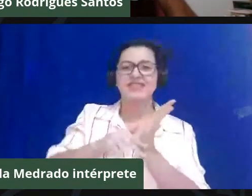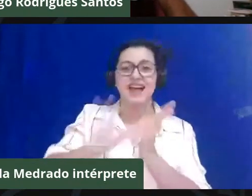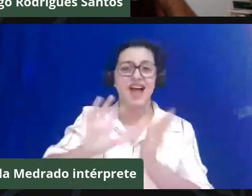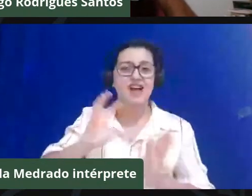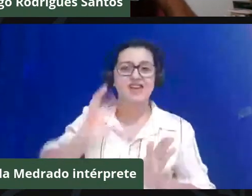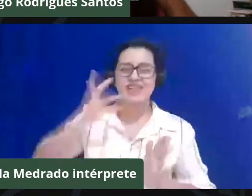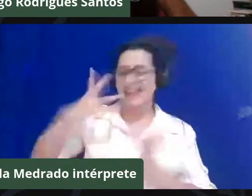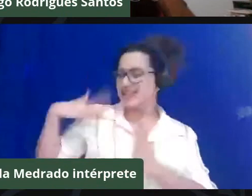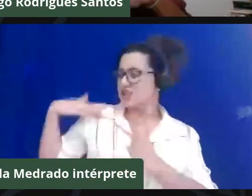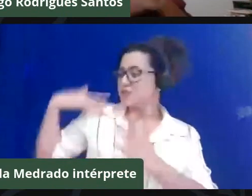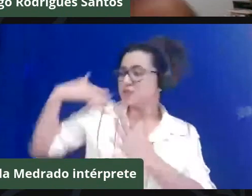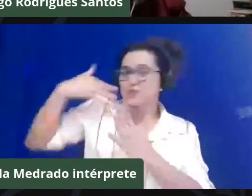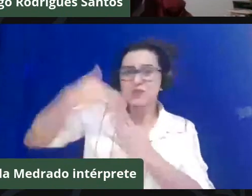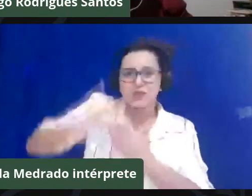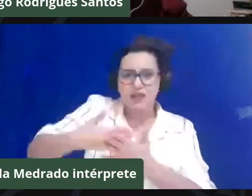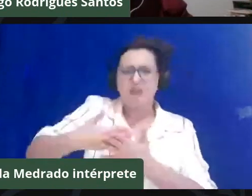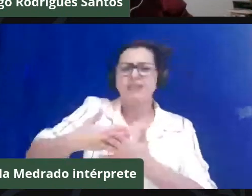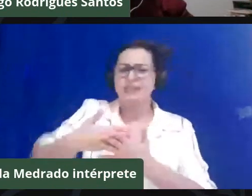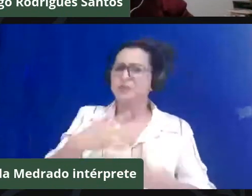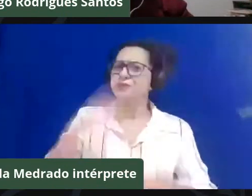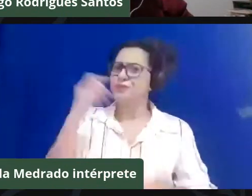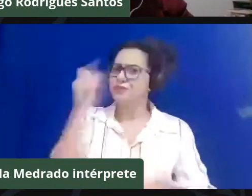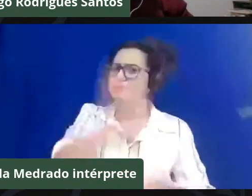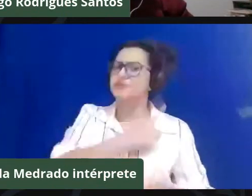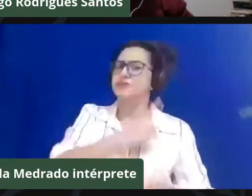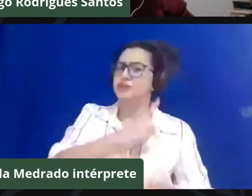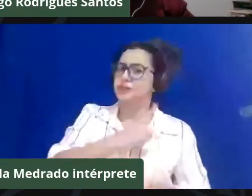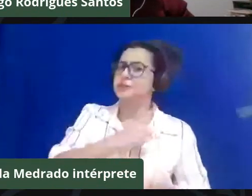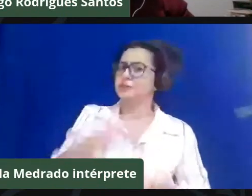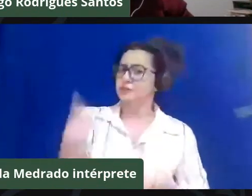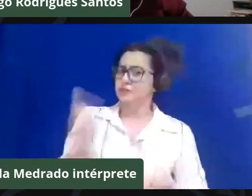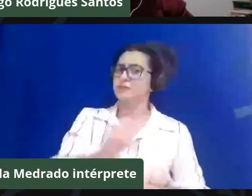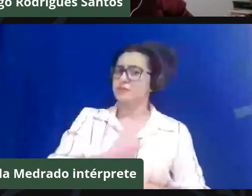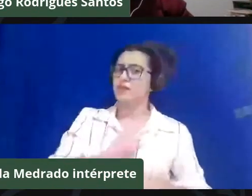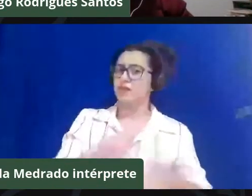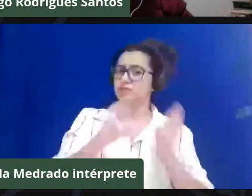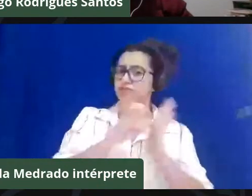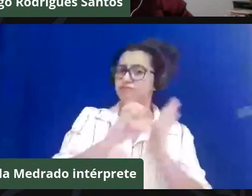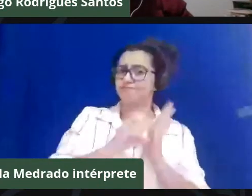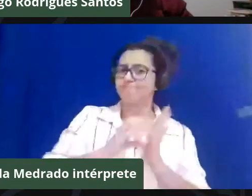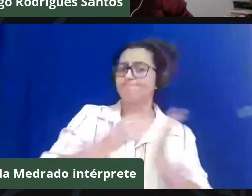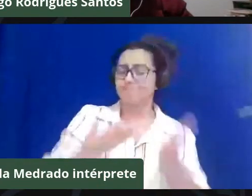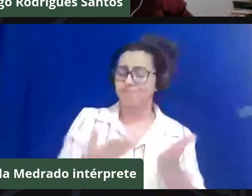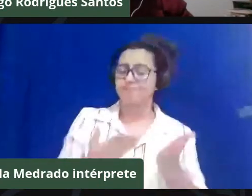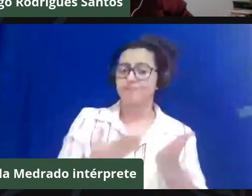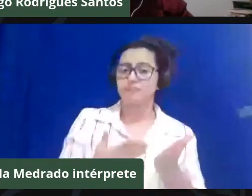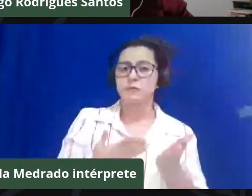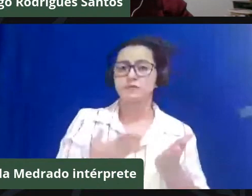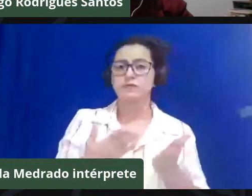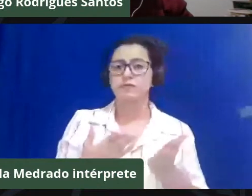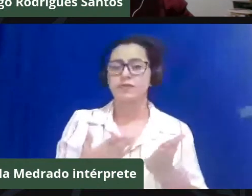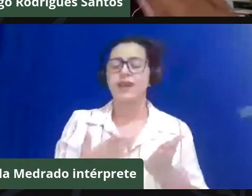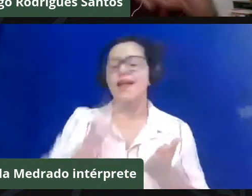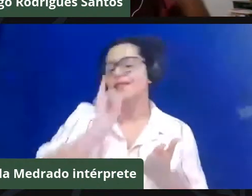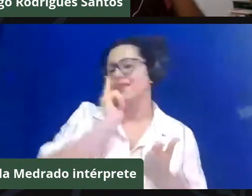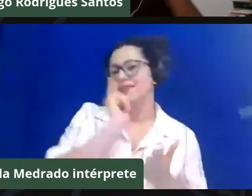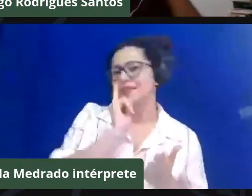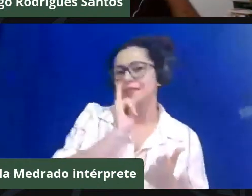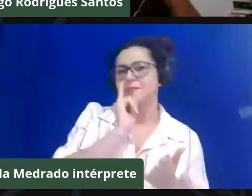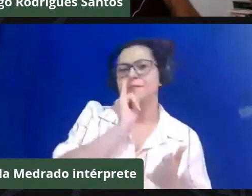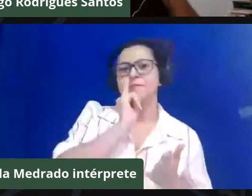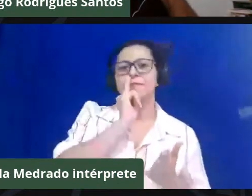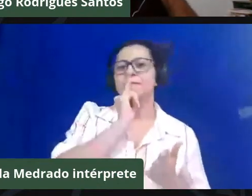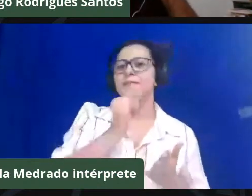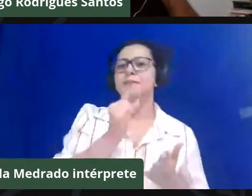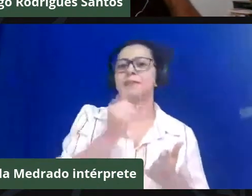assim, é difícil para a gente, né, custa caro e é difícil quando, por exemplo, eu saí do quilombo